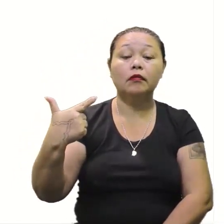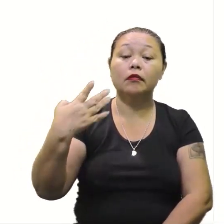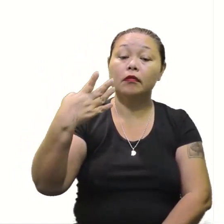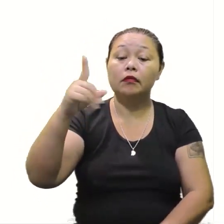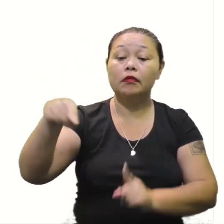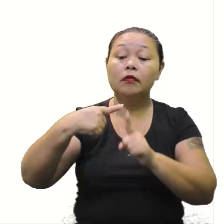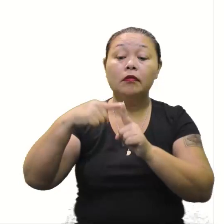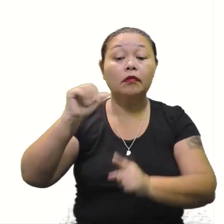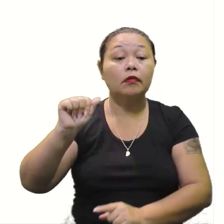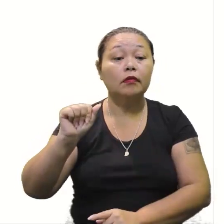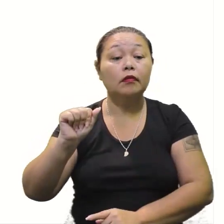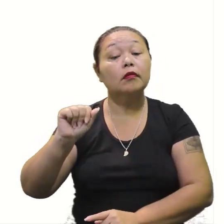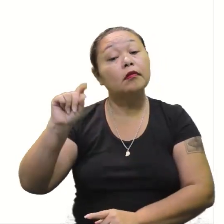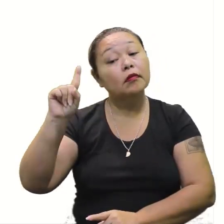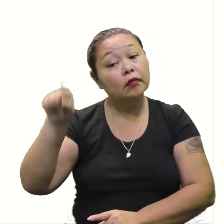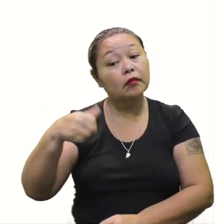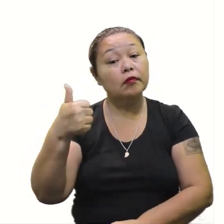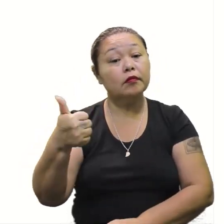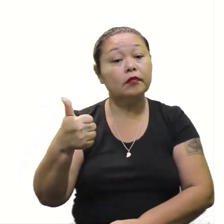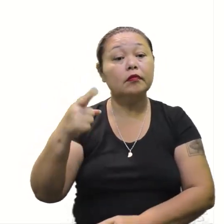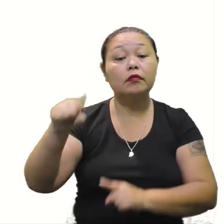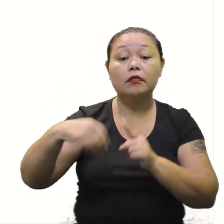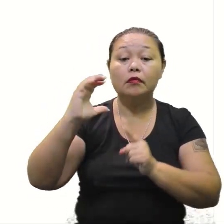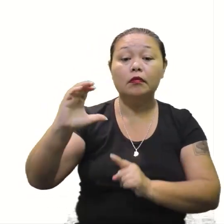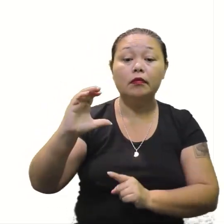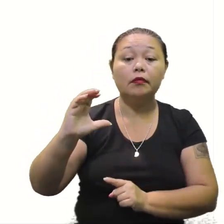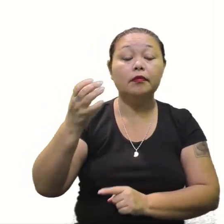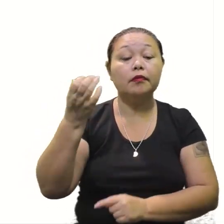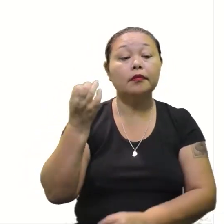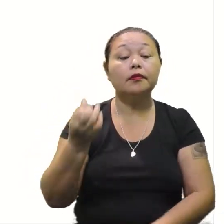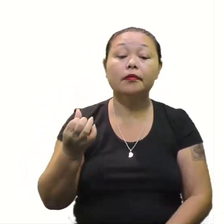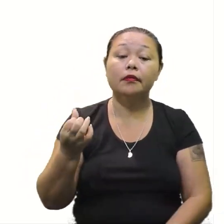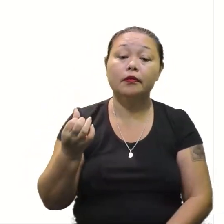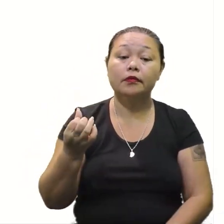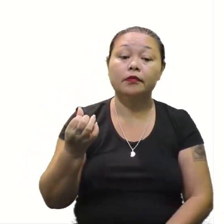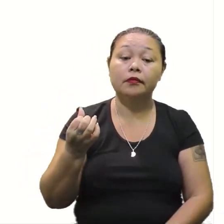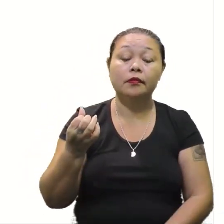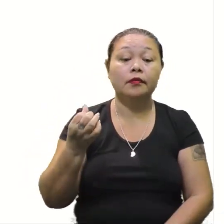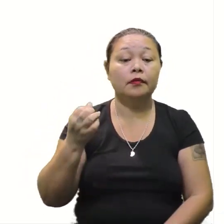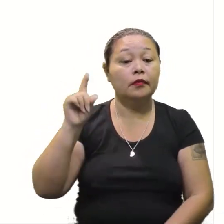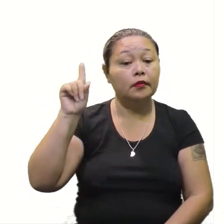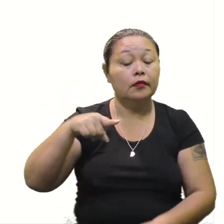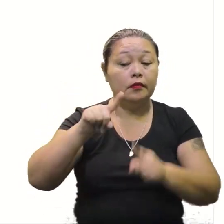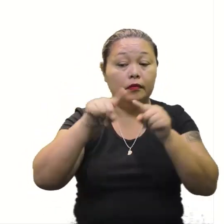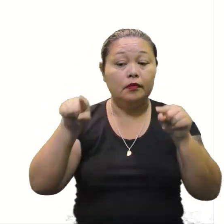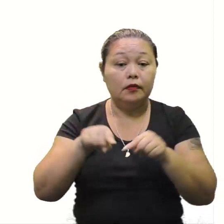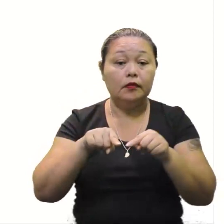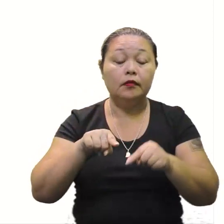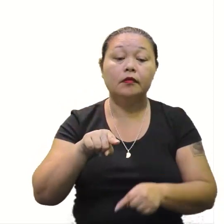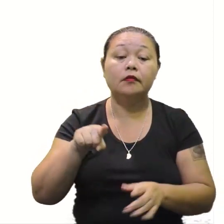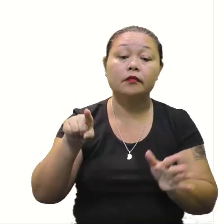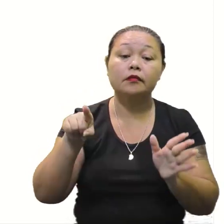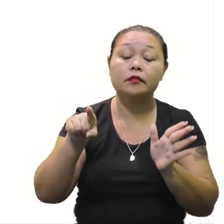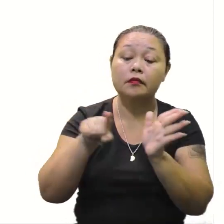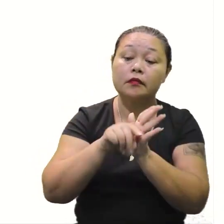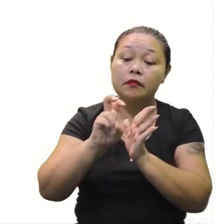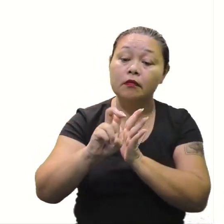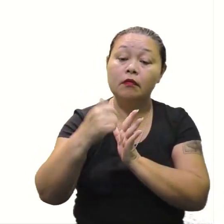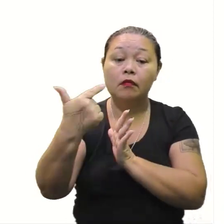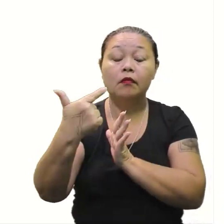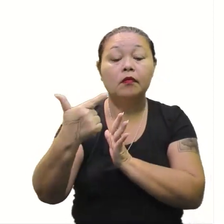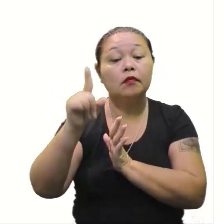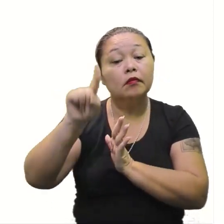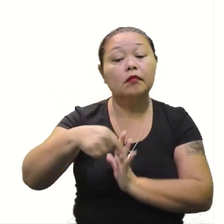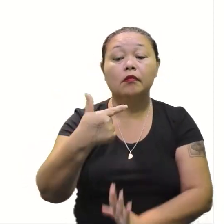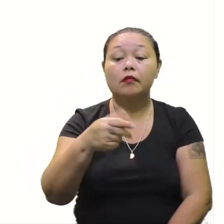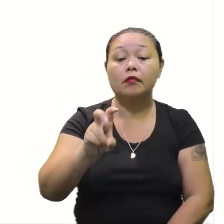4 vezes o A, que é? 1. 1. Vezes o C, que é? 6. Meu delta vai ser igual a? Menos 5 ao quadrado?